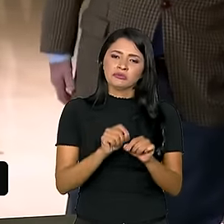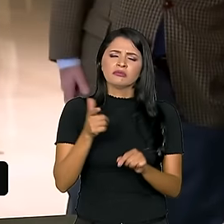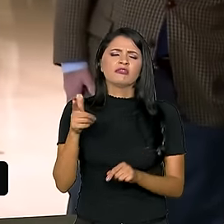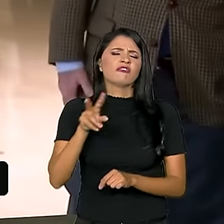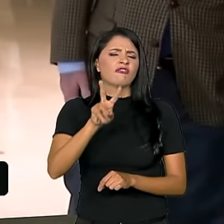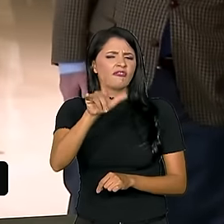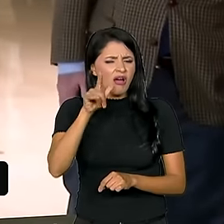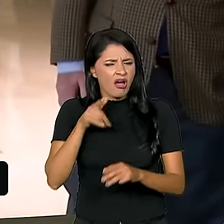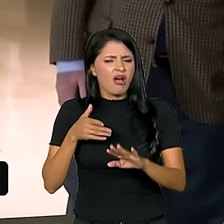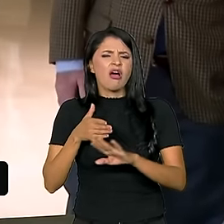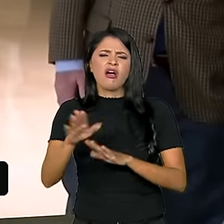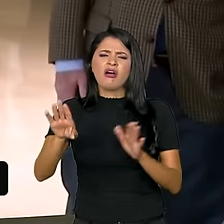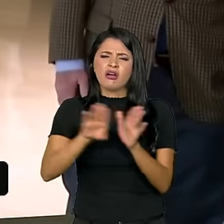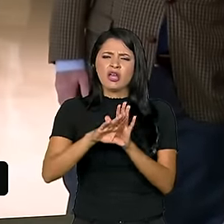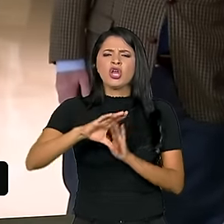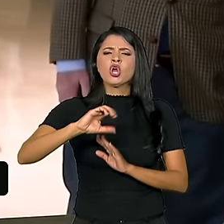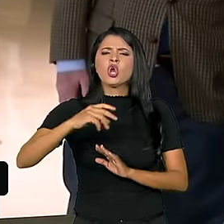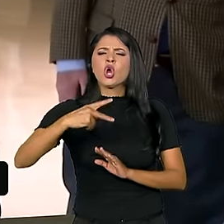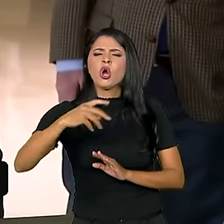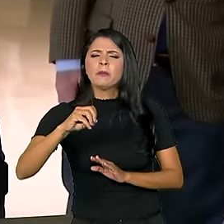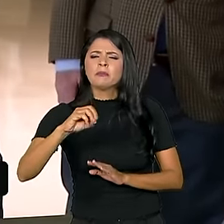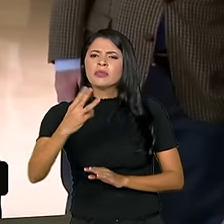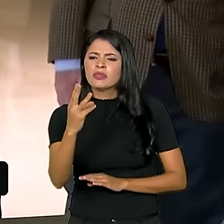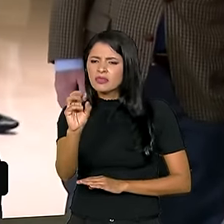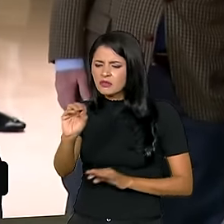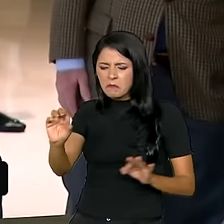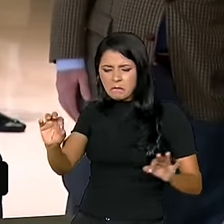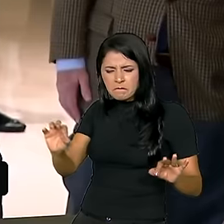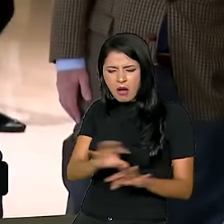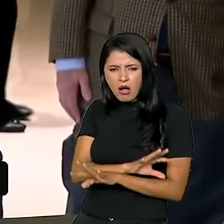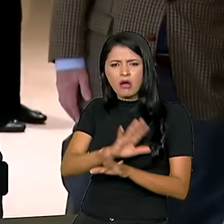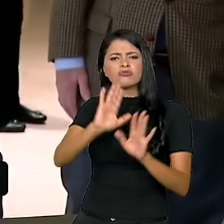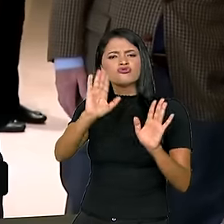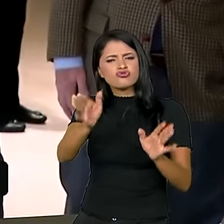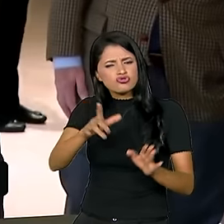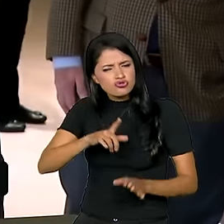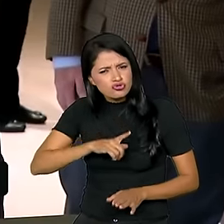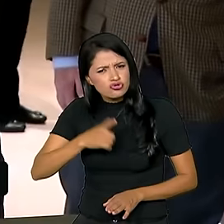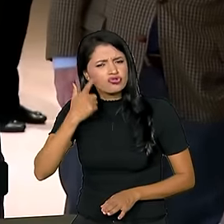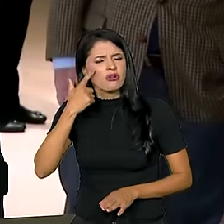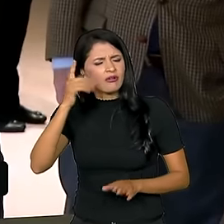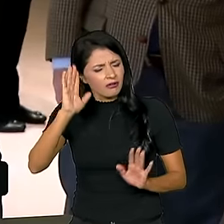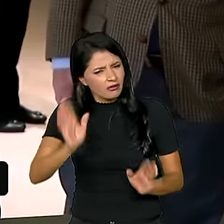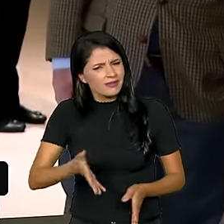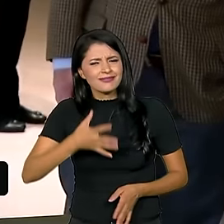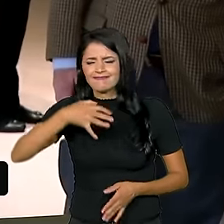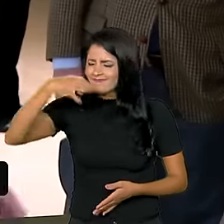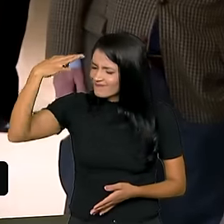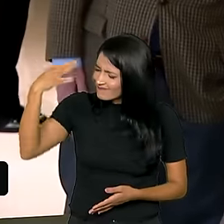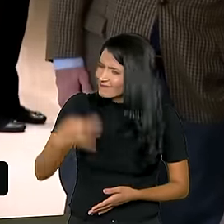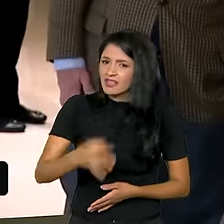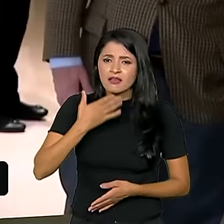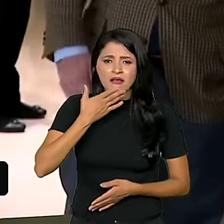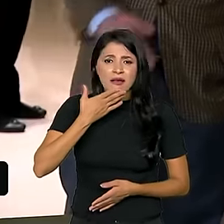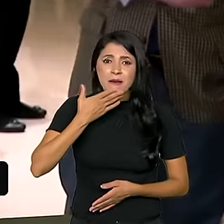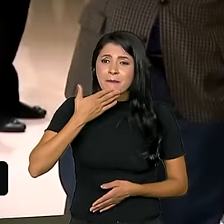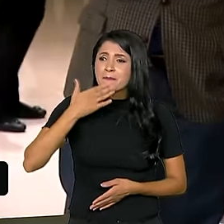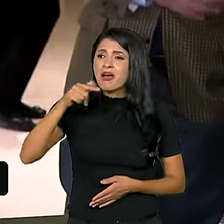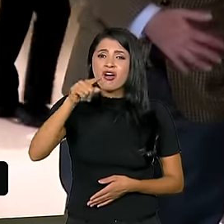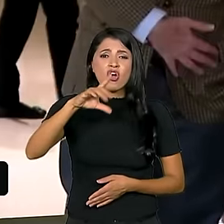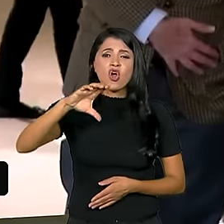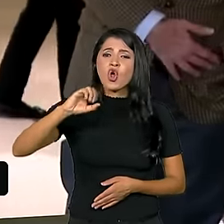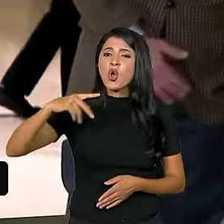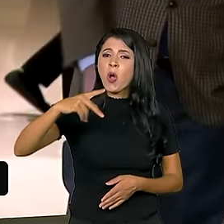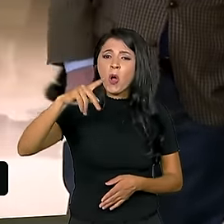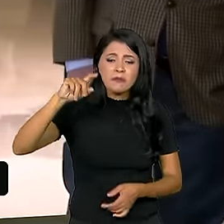chegar na COP30 altamente preparado, possivelmente seja a maior COP já realizada,